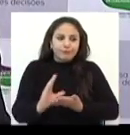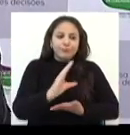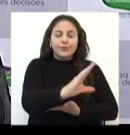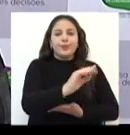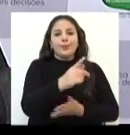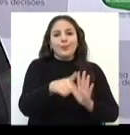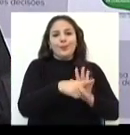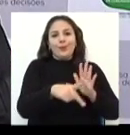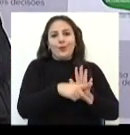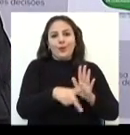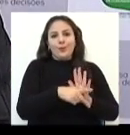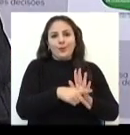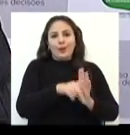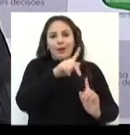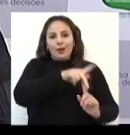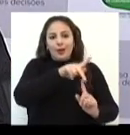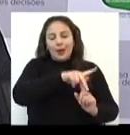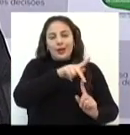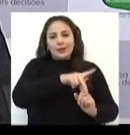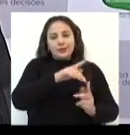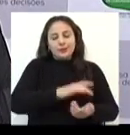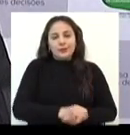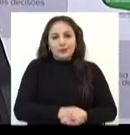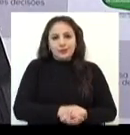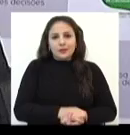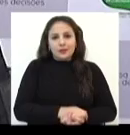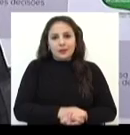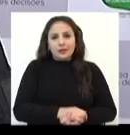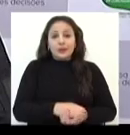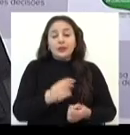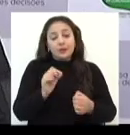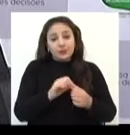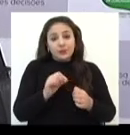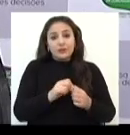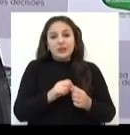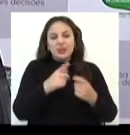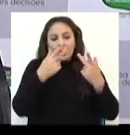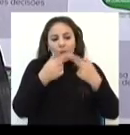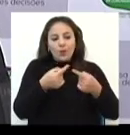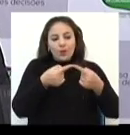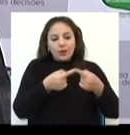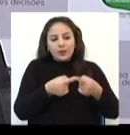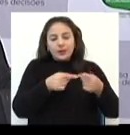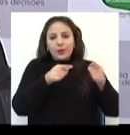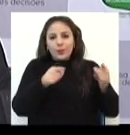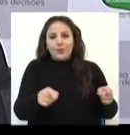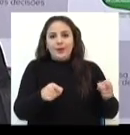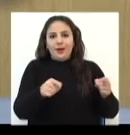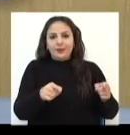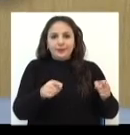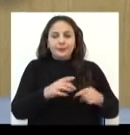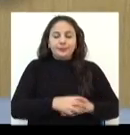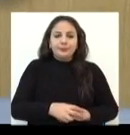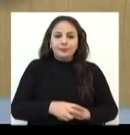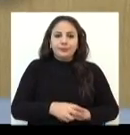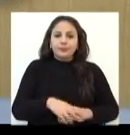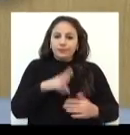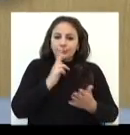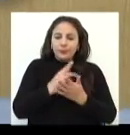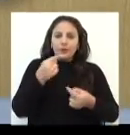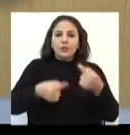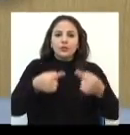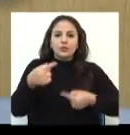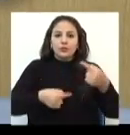para esta obra que está sendo meio que pré-inaugurado aí, com essa visita. Segue